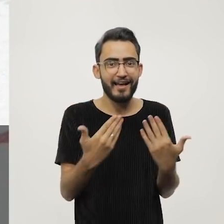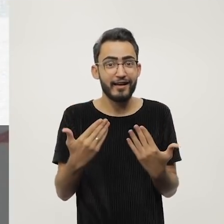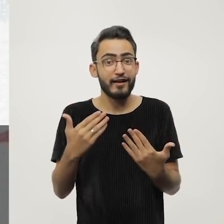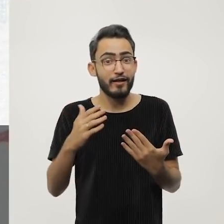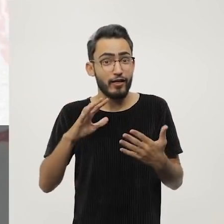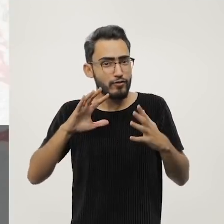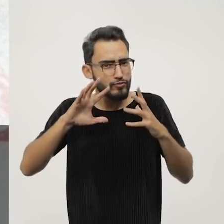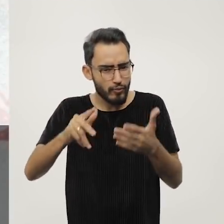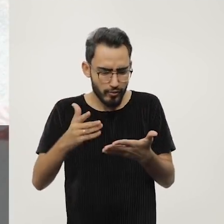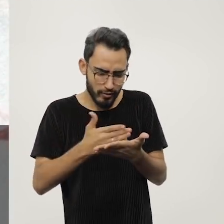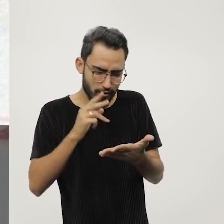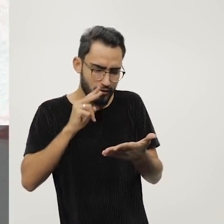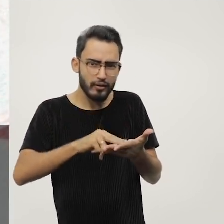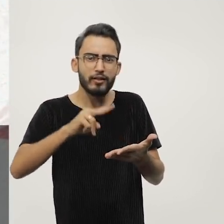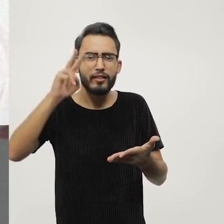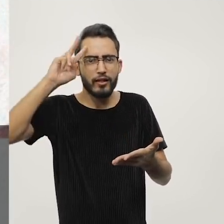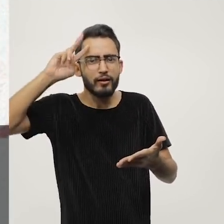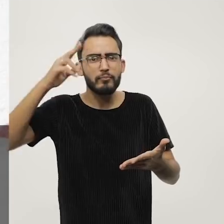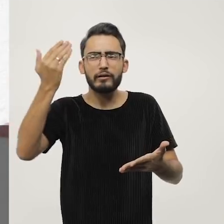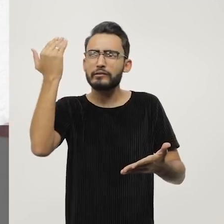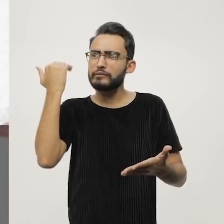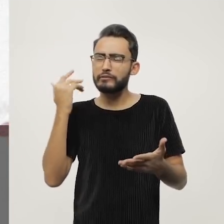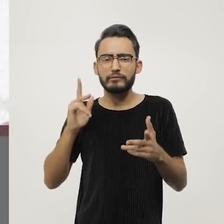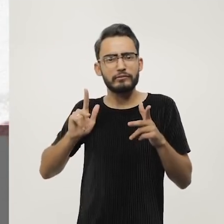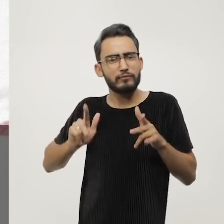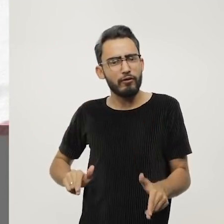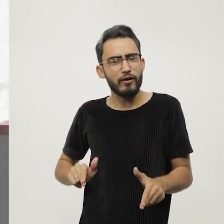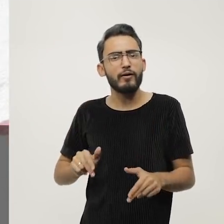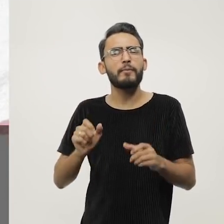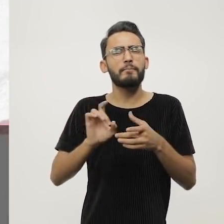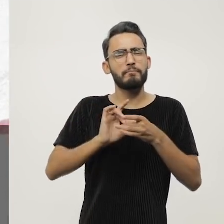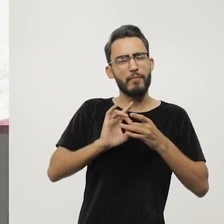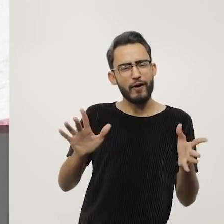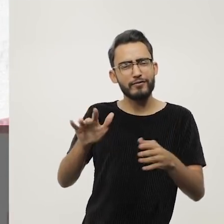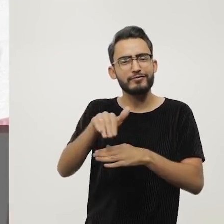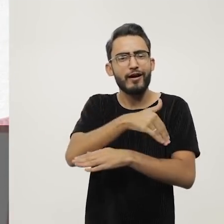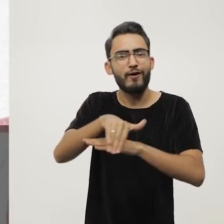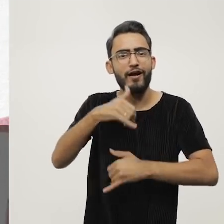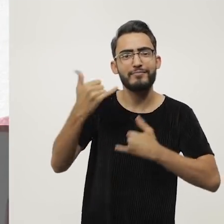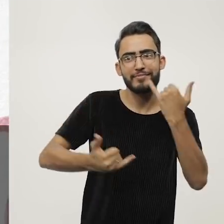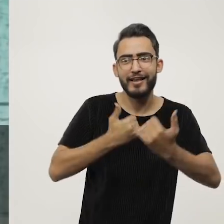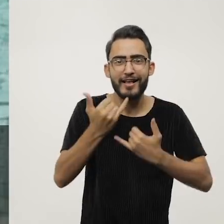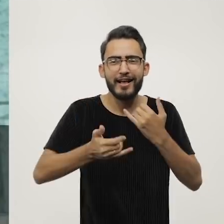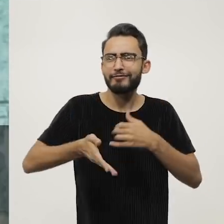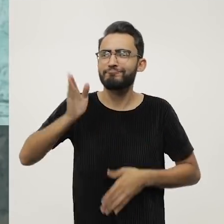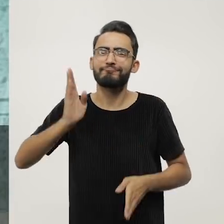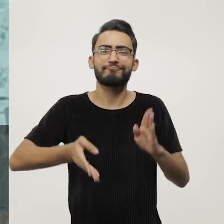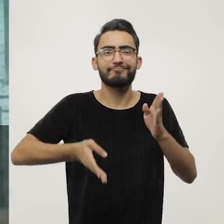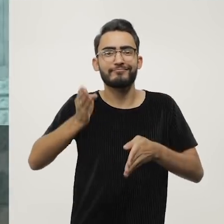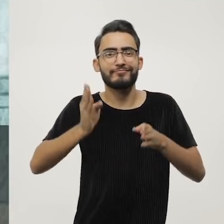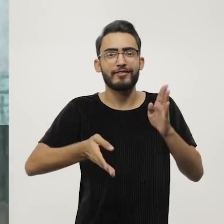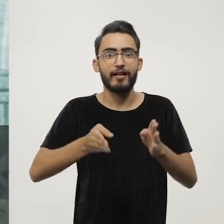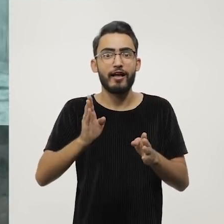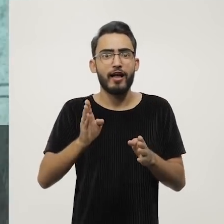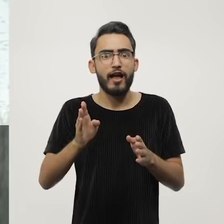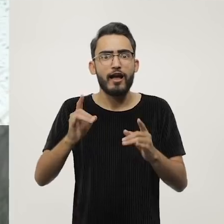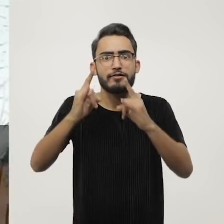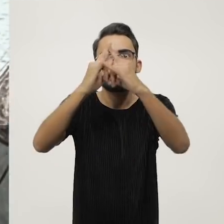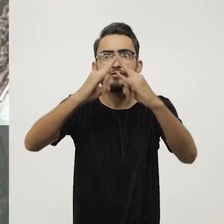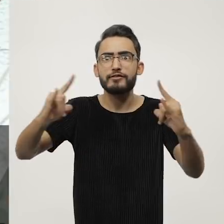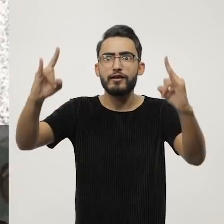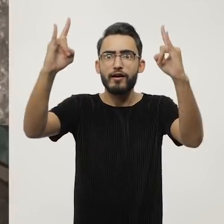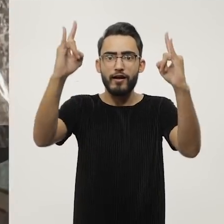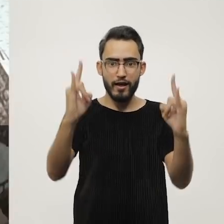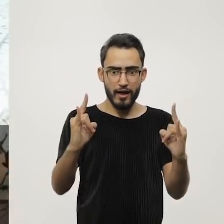lembra muito o que a gente passou, né? Você pode brincar na rua, você pode sair. E de repente chega o